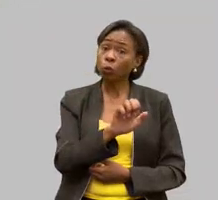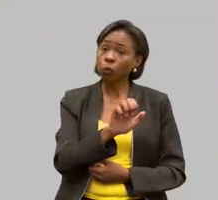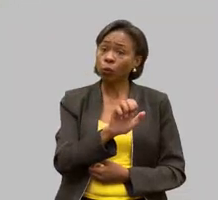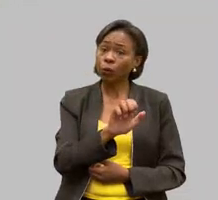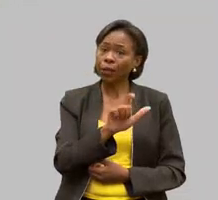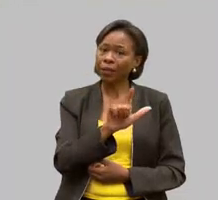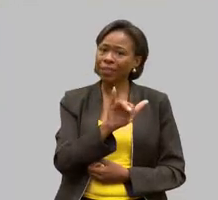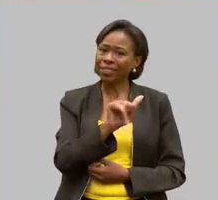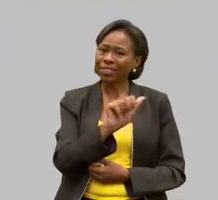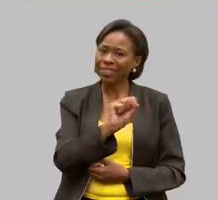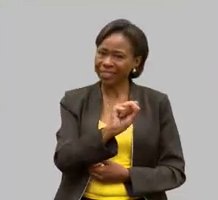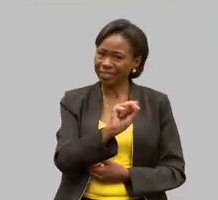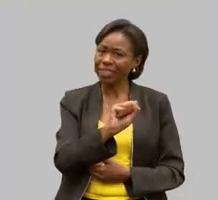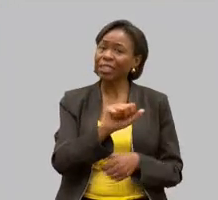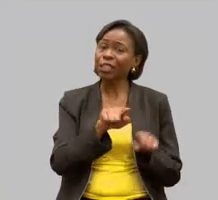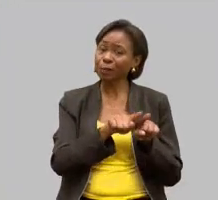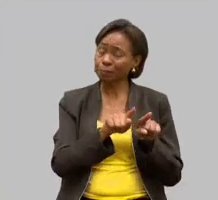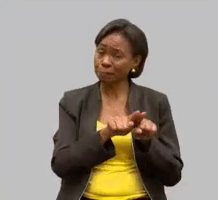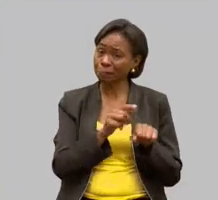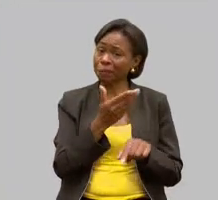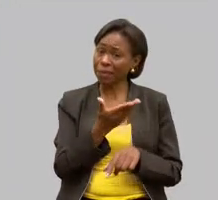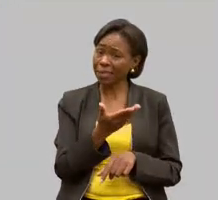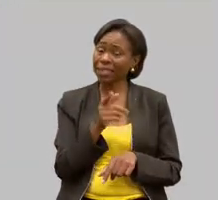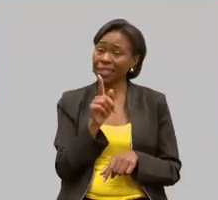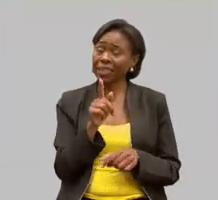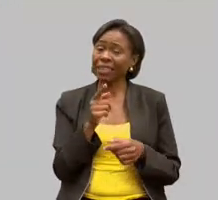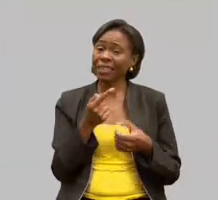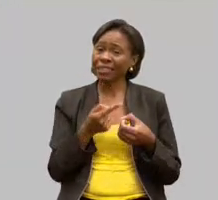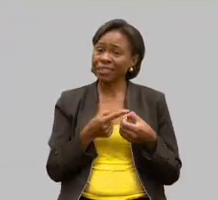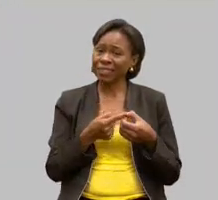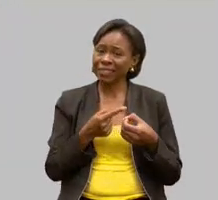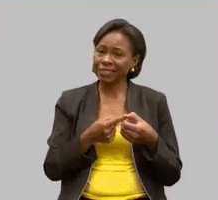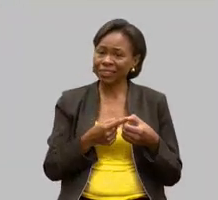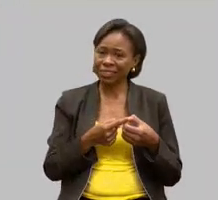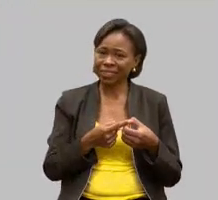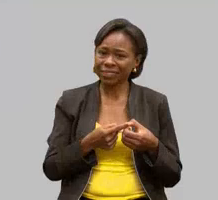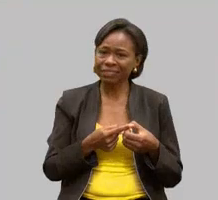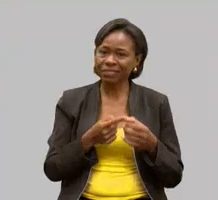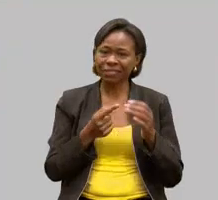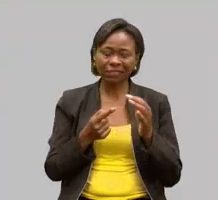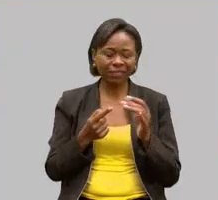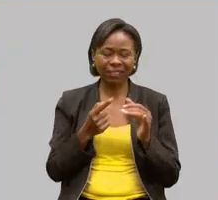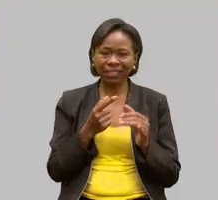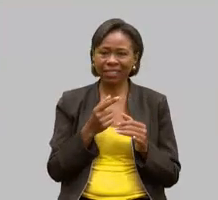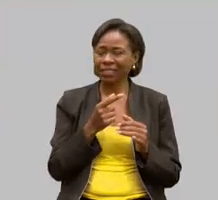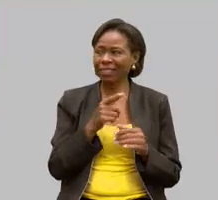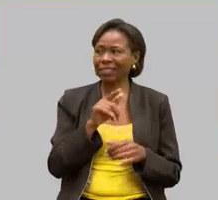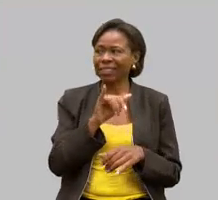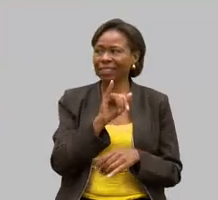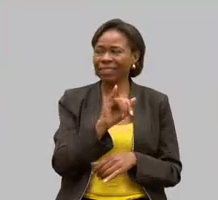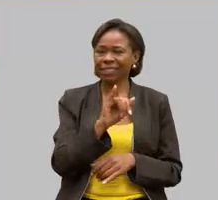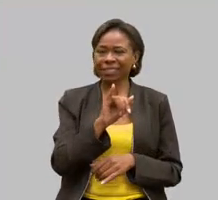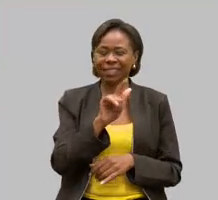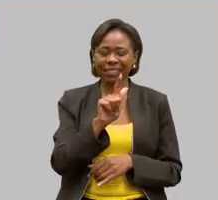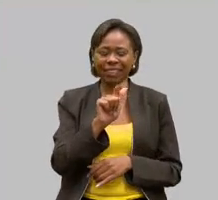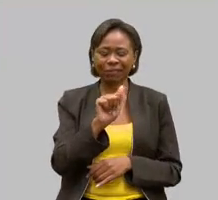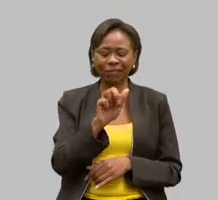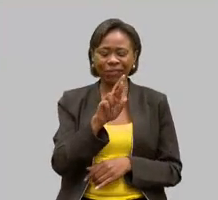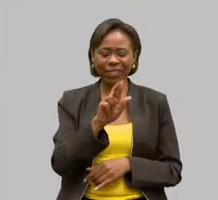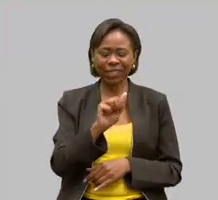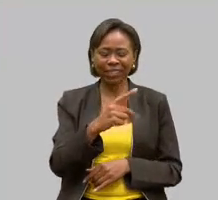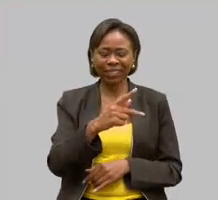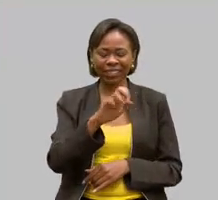também não menos famosa, a nossa querida Igarapé, é vereador. Então, muito obrigado. E a todos os demais que estão presentes aqui,